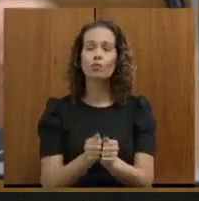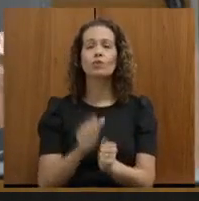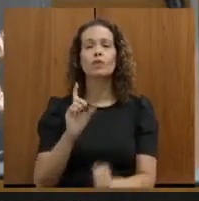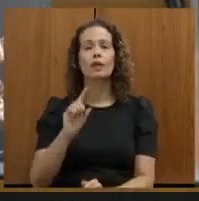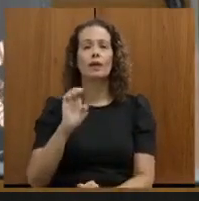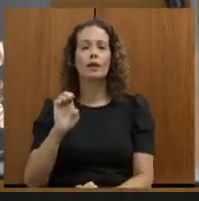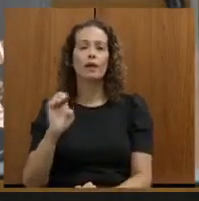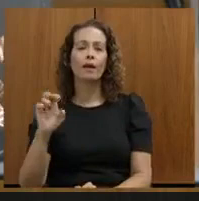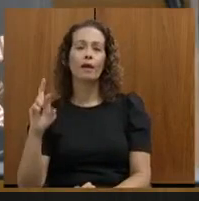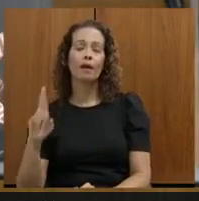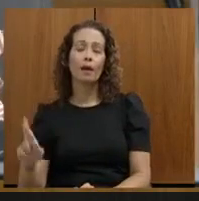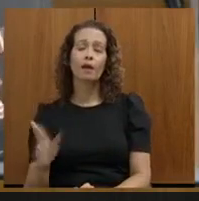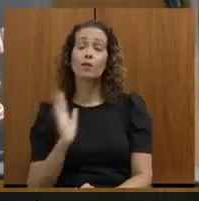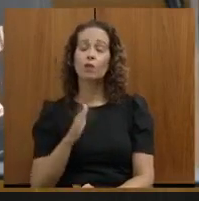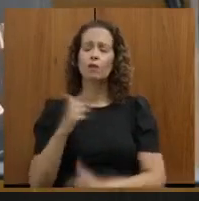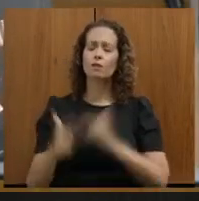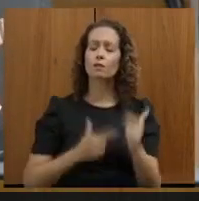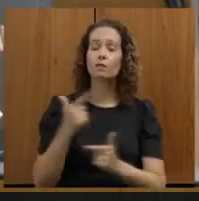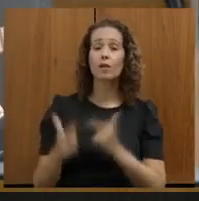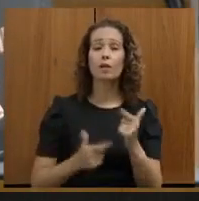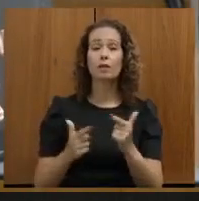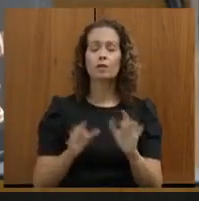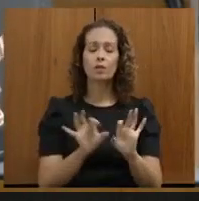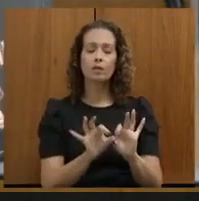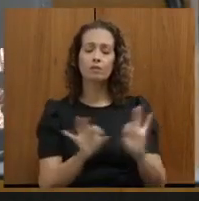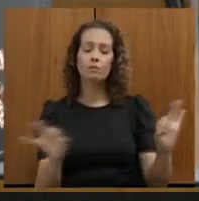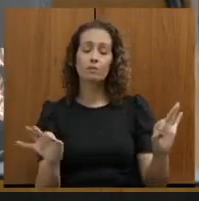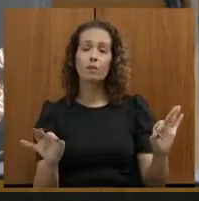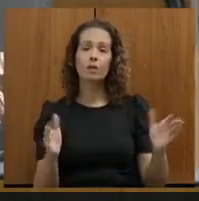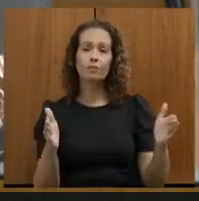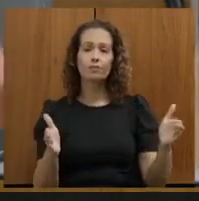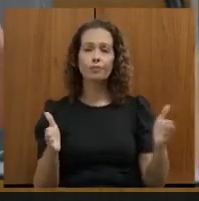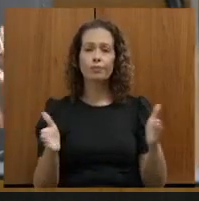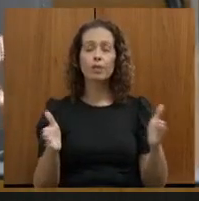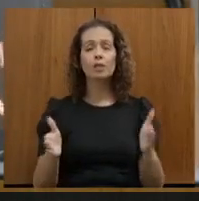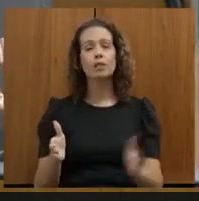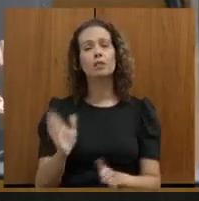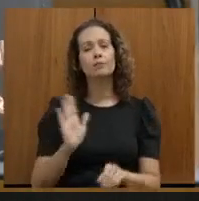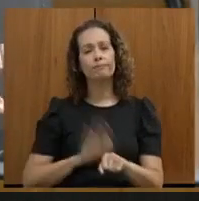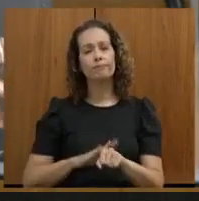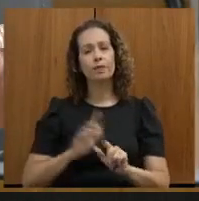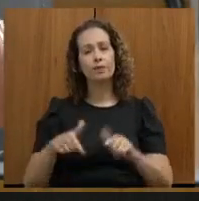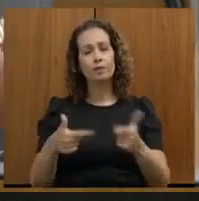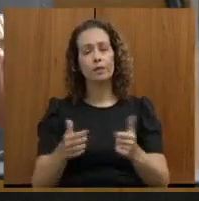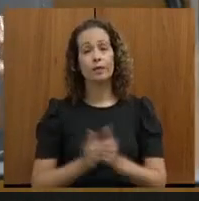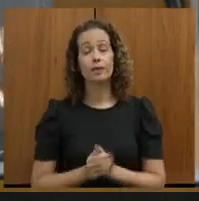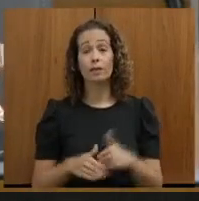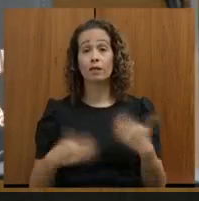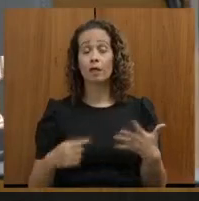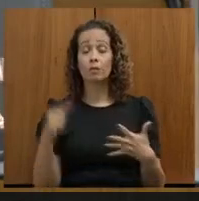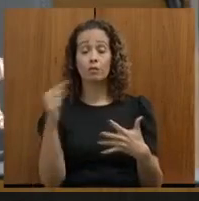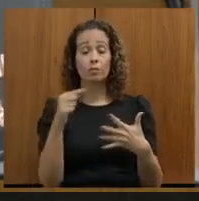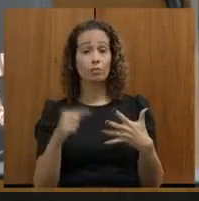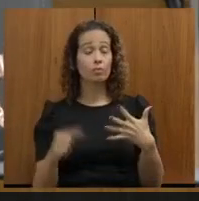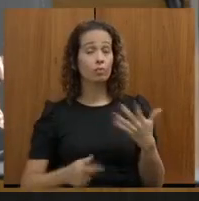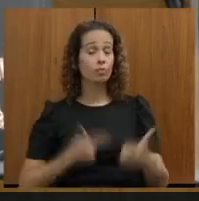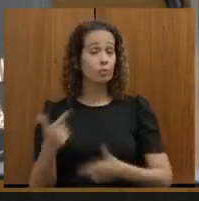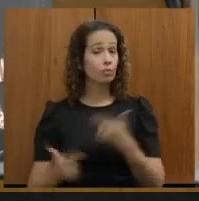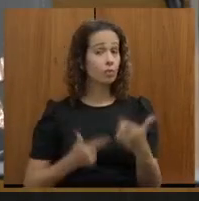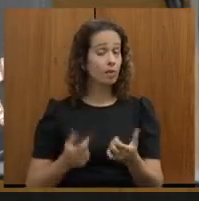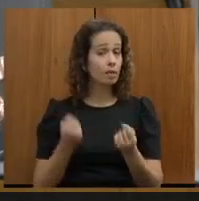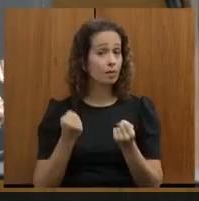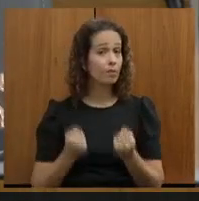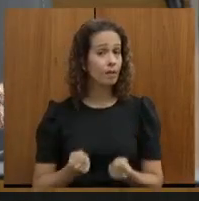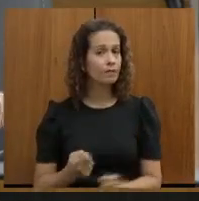para que esse trecho realmente venha a ser finalizado. Então, são ações que pesam muito para